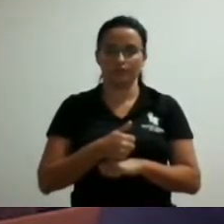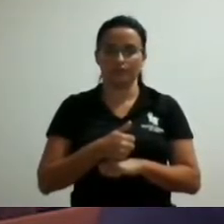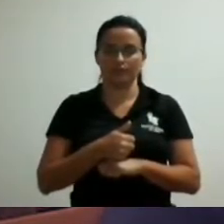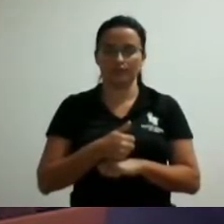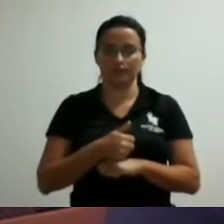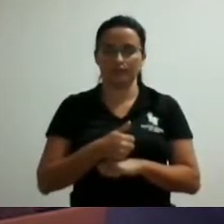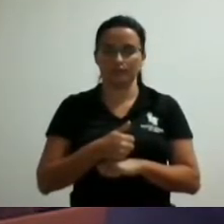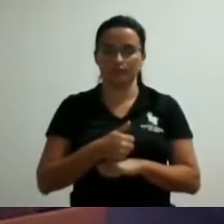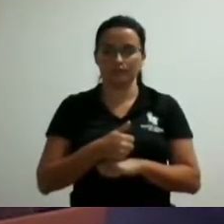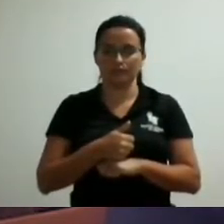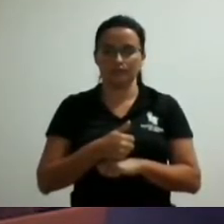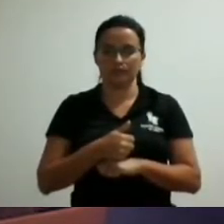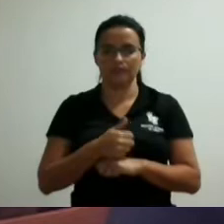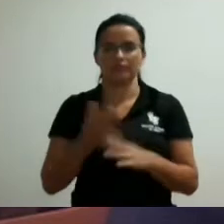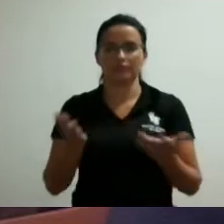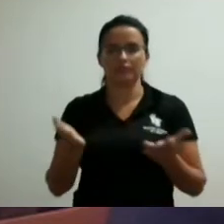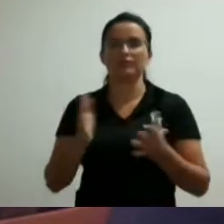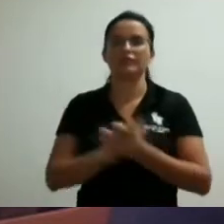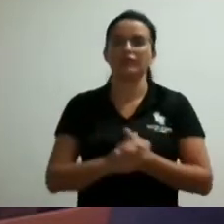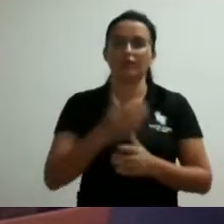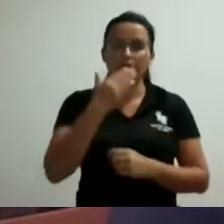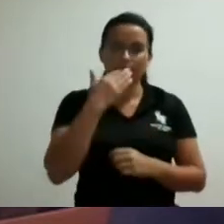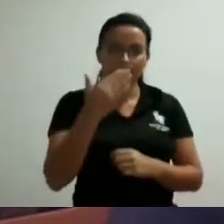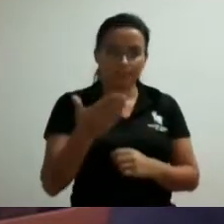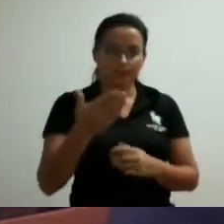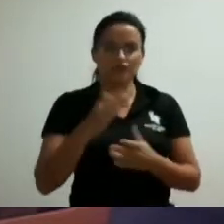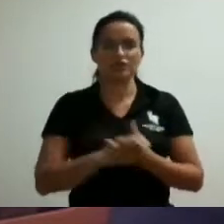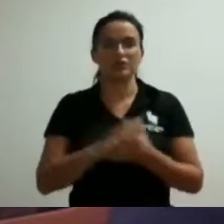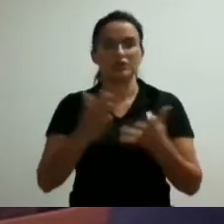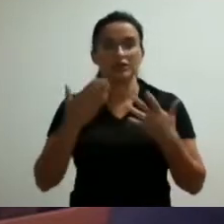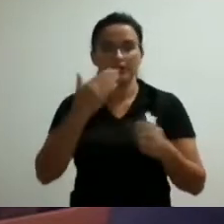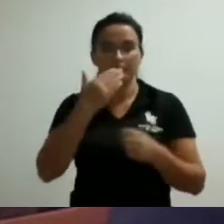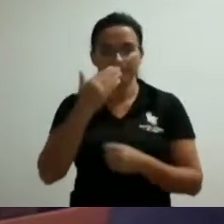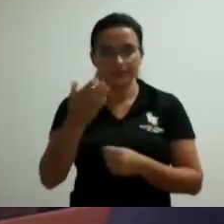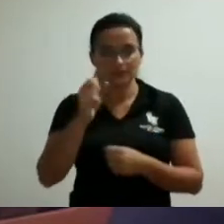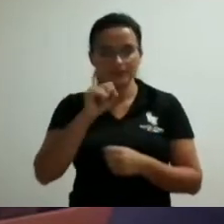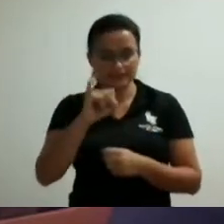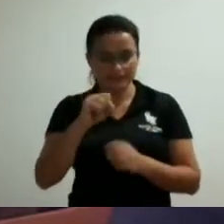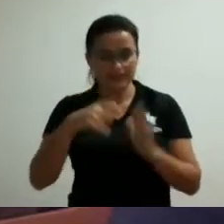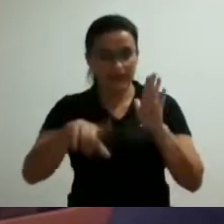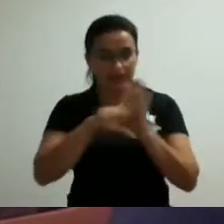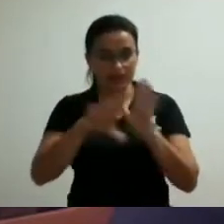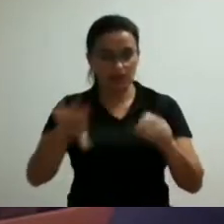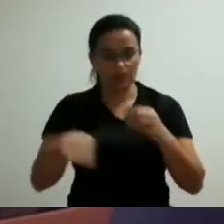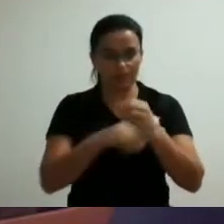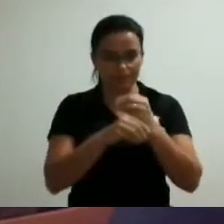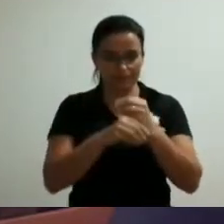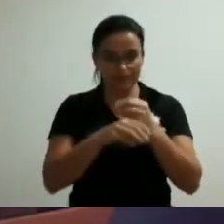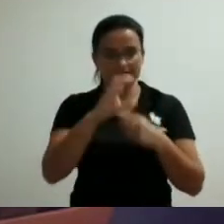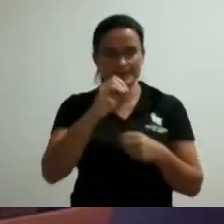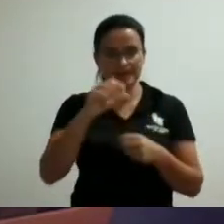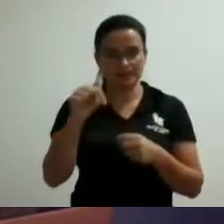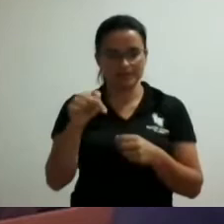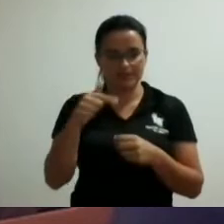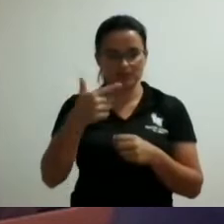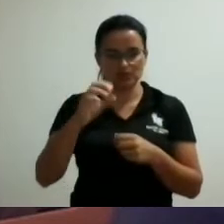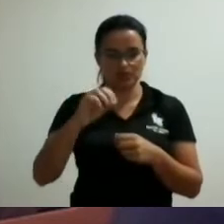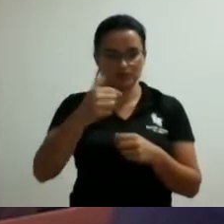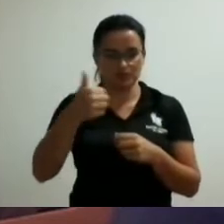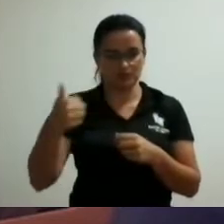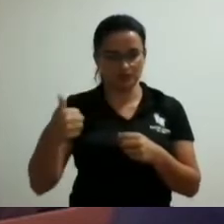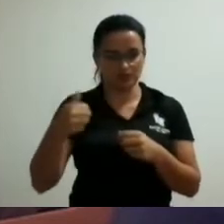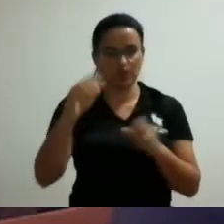aqui se aliás quero pedir que se a lei complementar 07-2021 tiver em